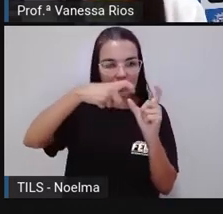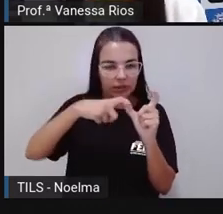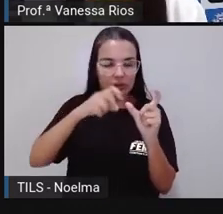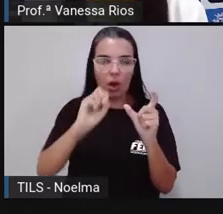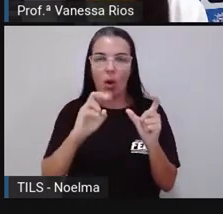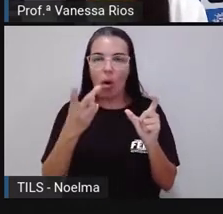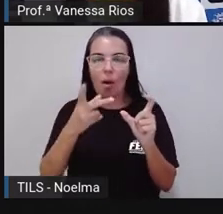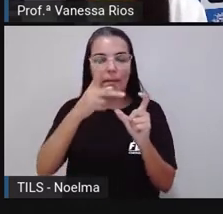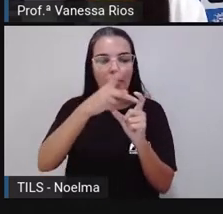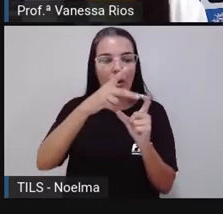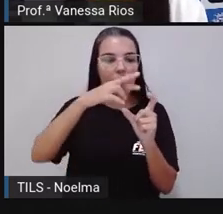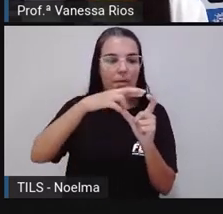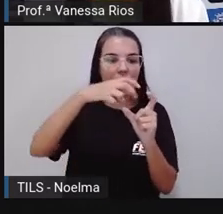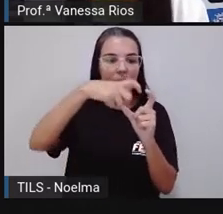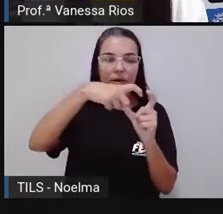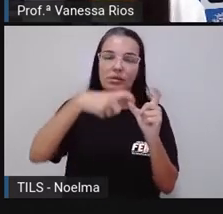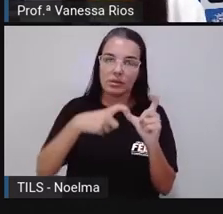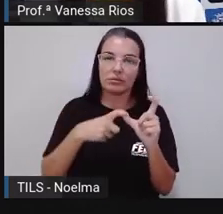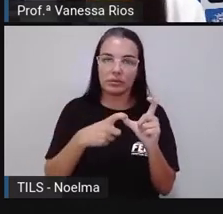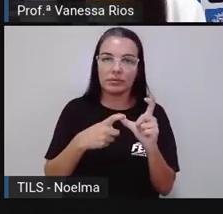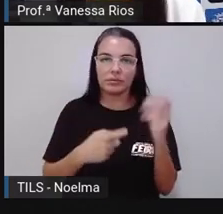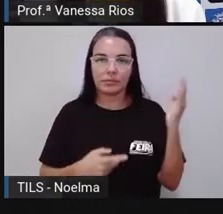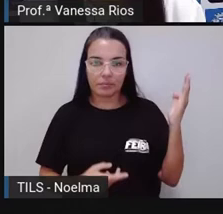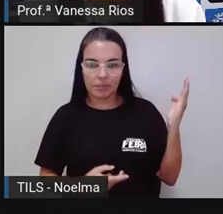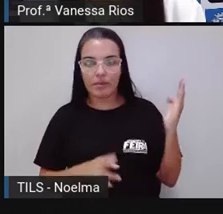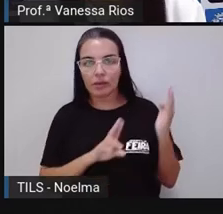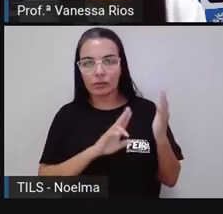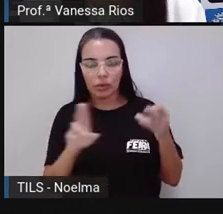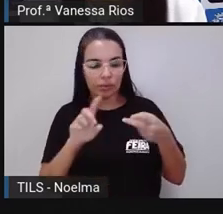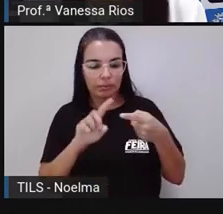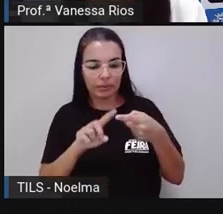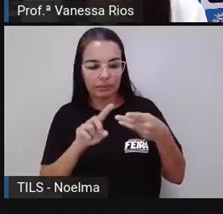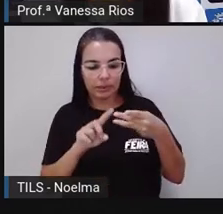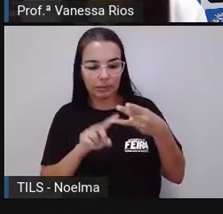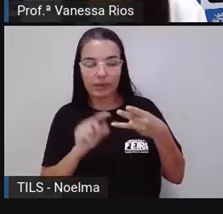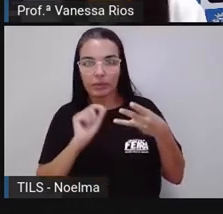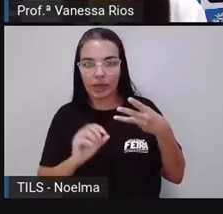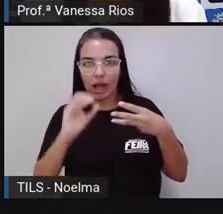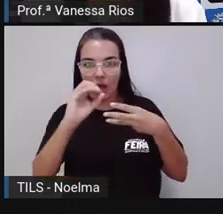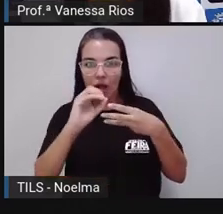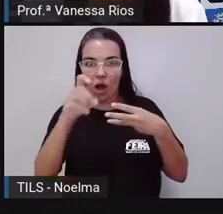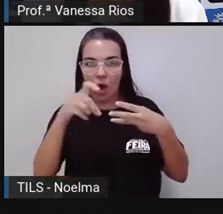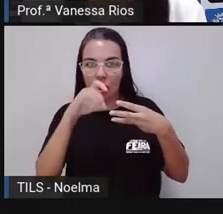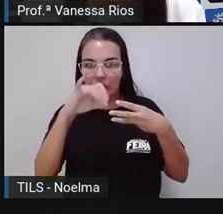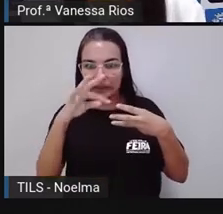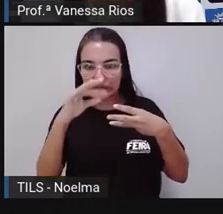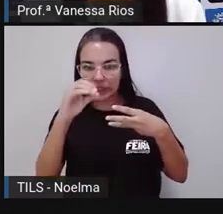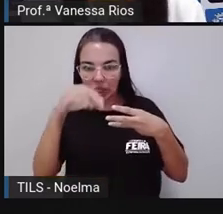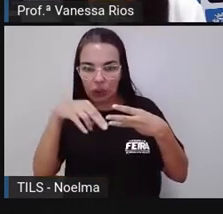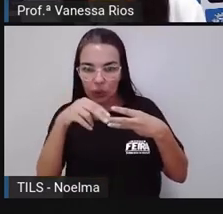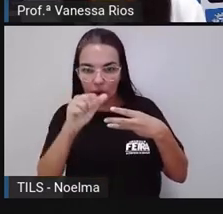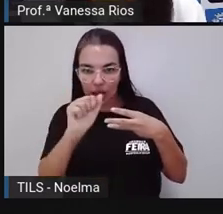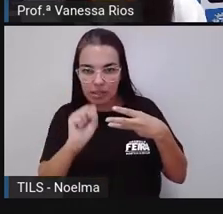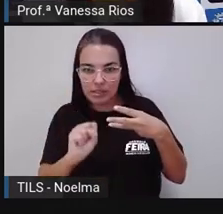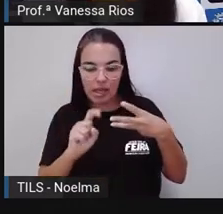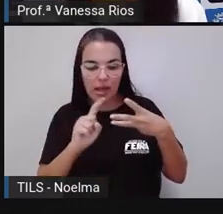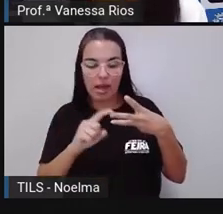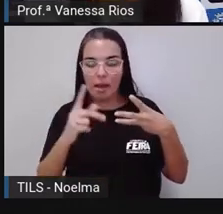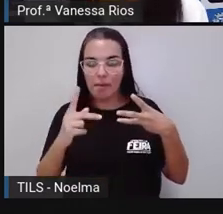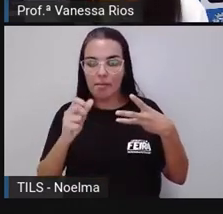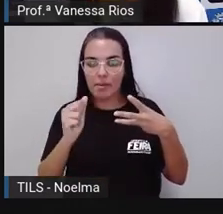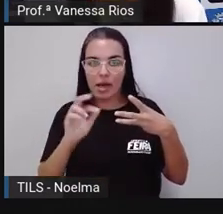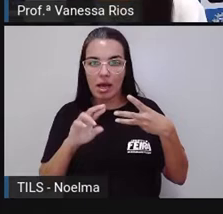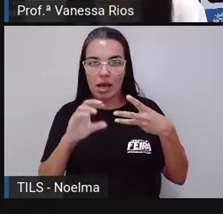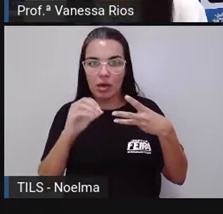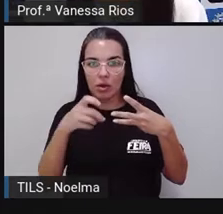proparoxítonas. Lembrando, né, muito importante aí lembrar, que essa classificação, ela